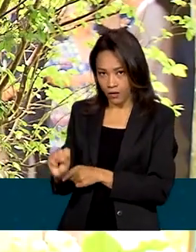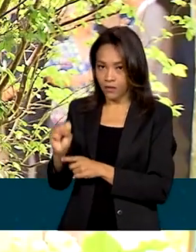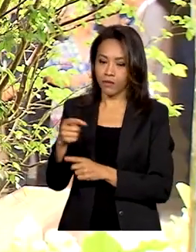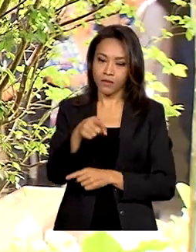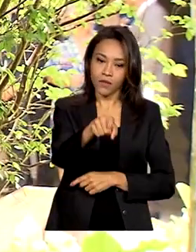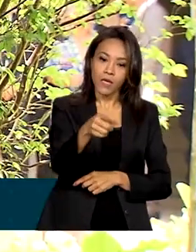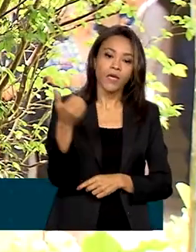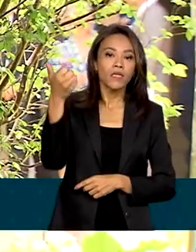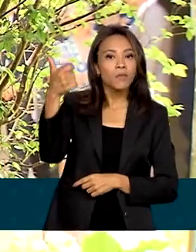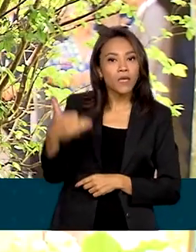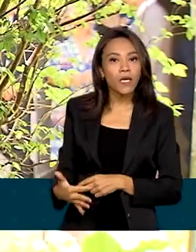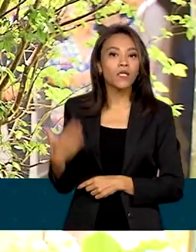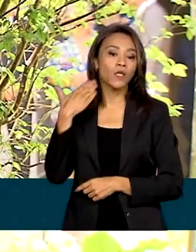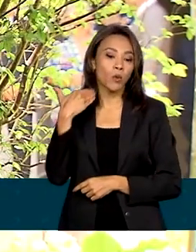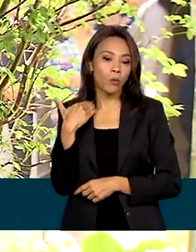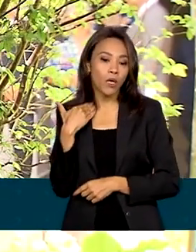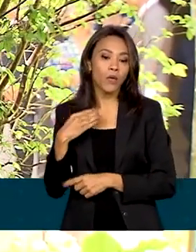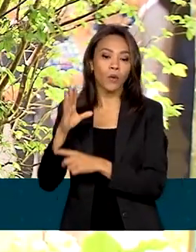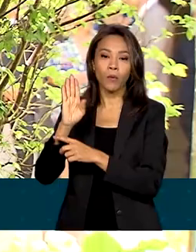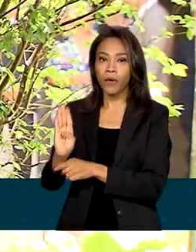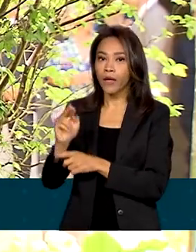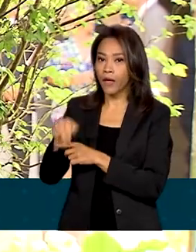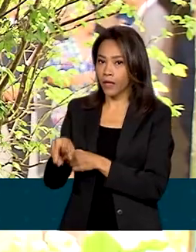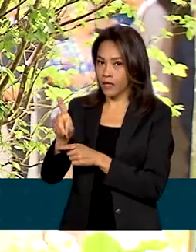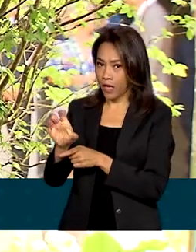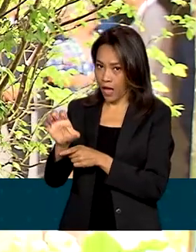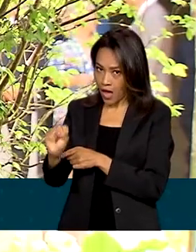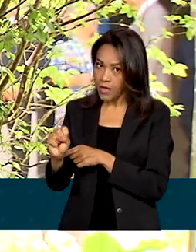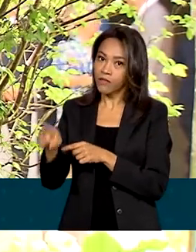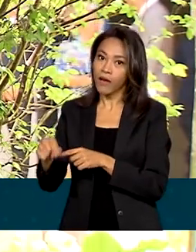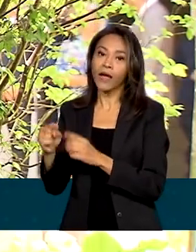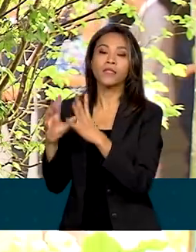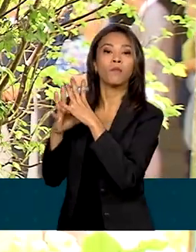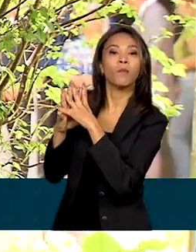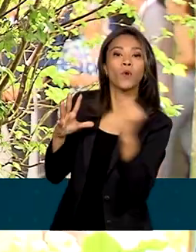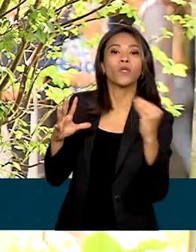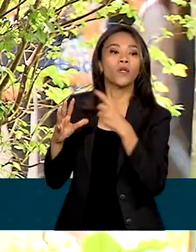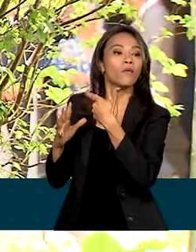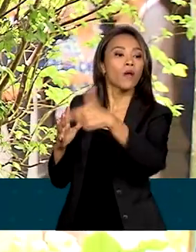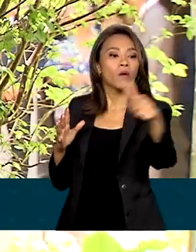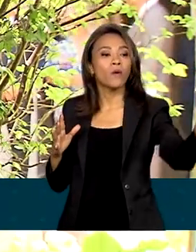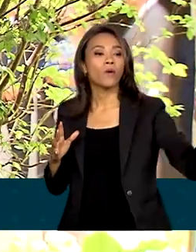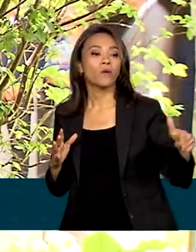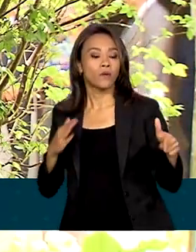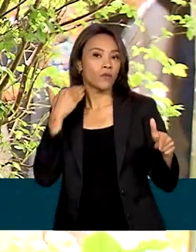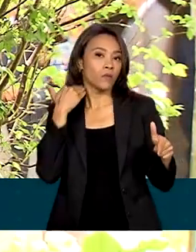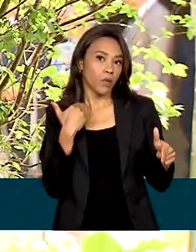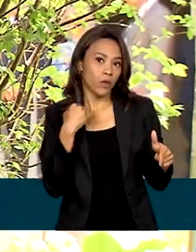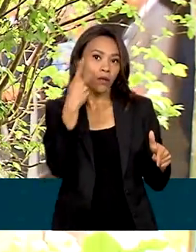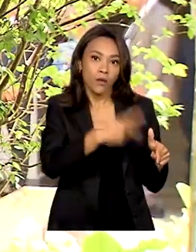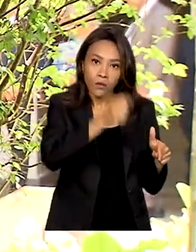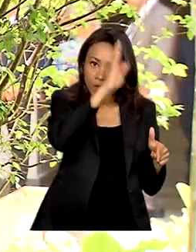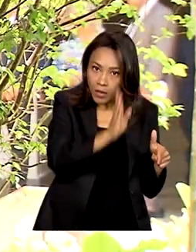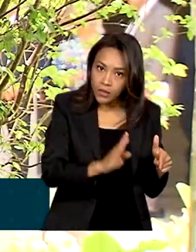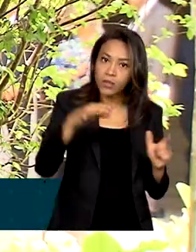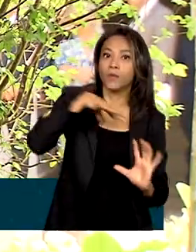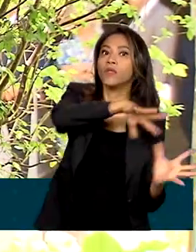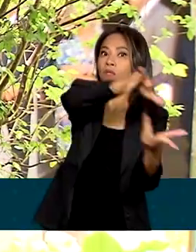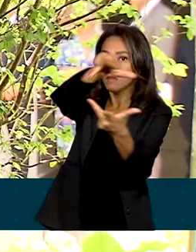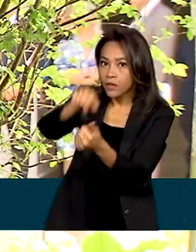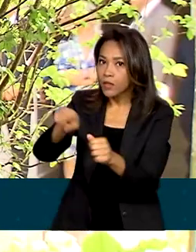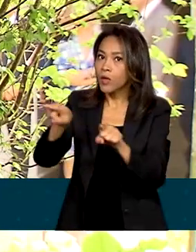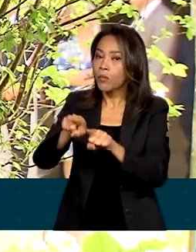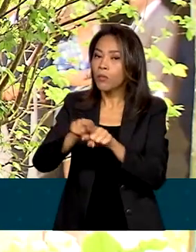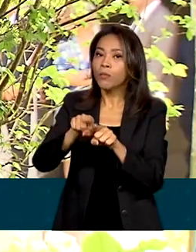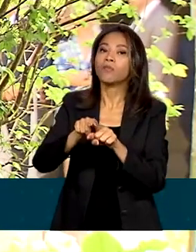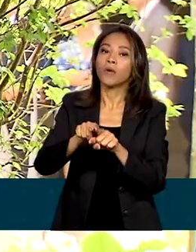ser um banco que vai inspirar outros bancos no Brasil e internacionalmente pelo seu balanço verde, pelo seu